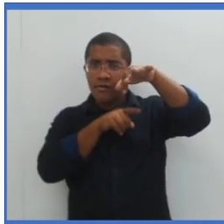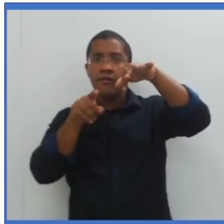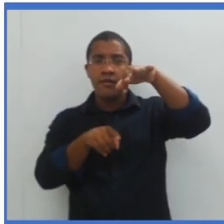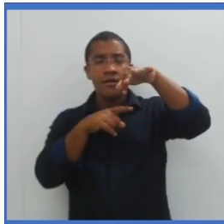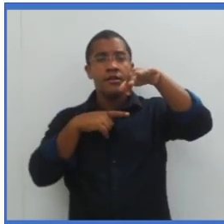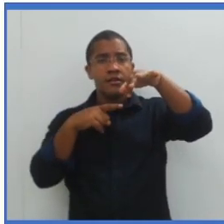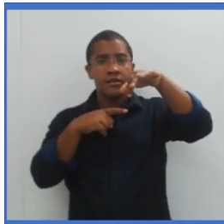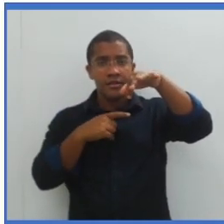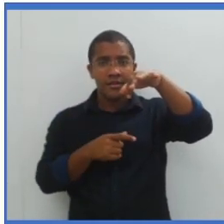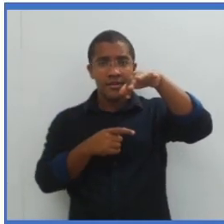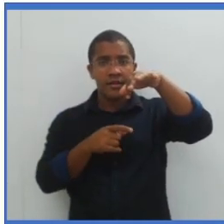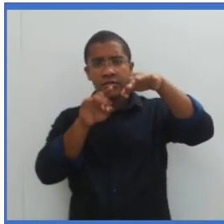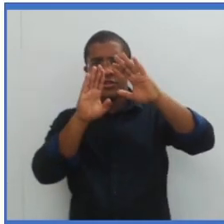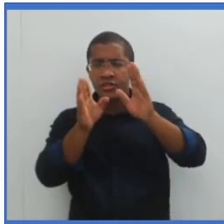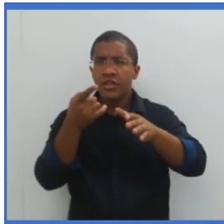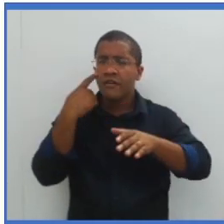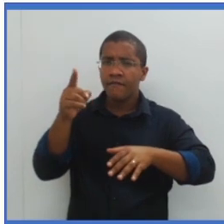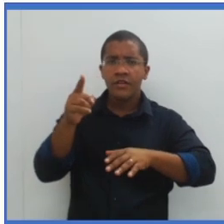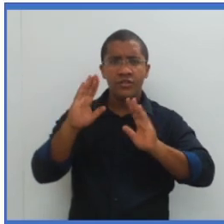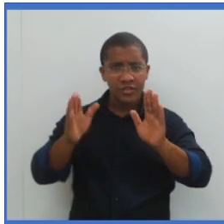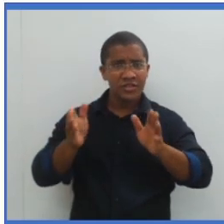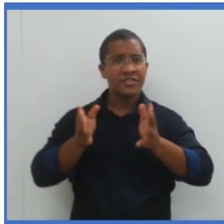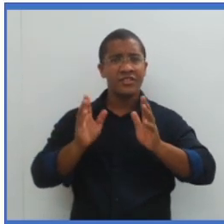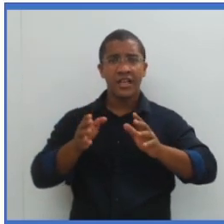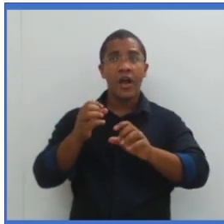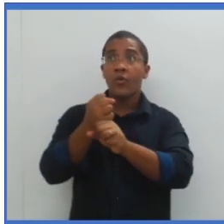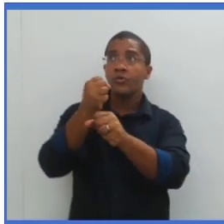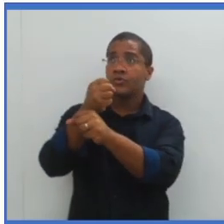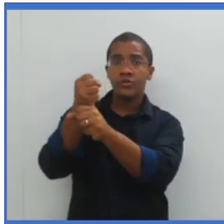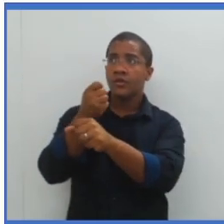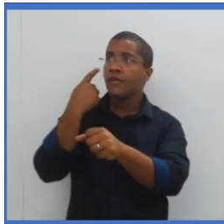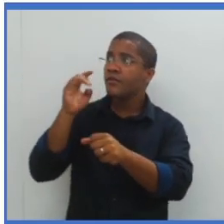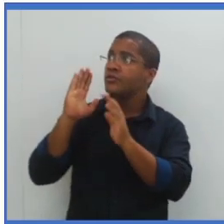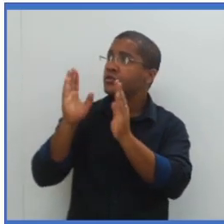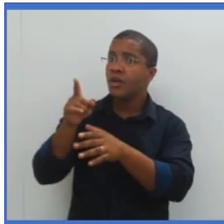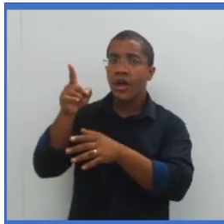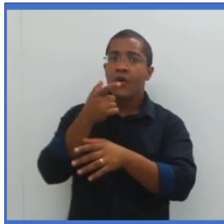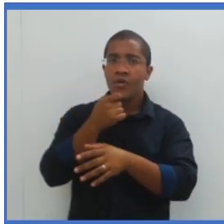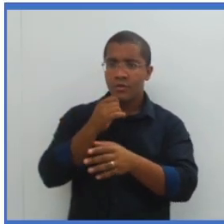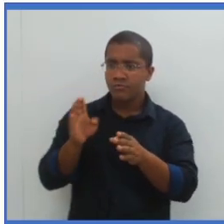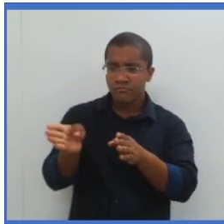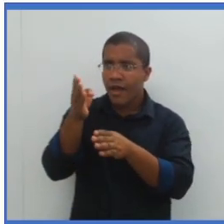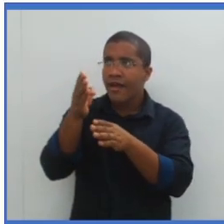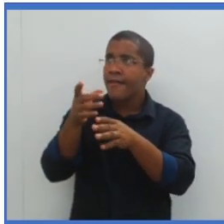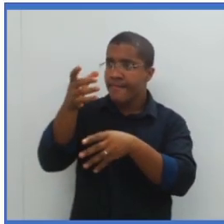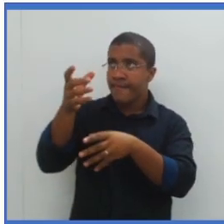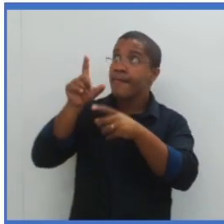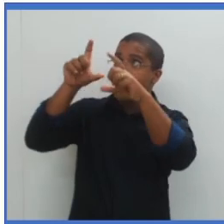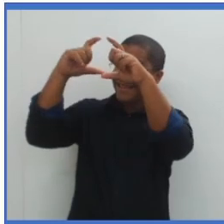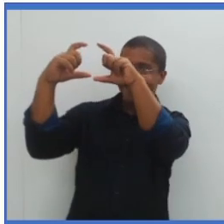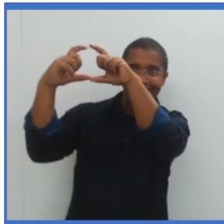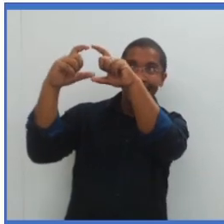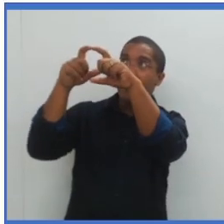centro. Vocês já devem ter visto em alguma obra o pedreiro com a